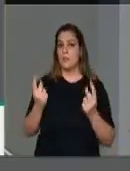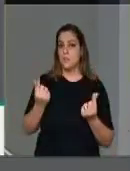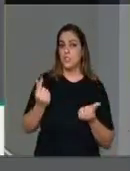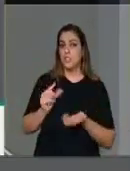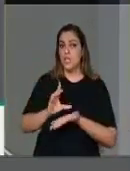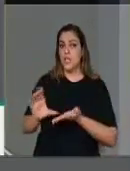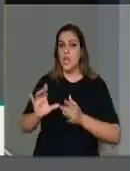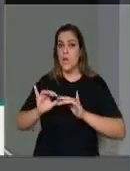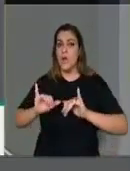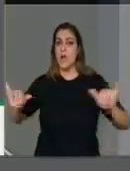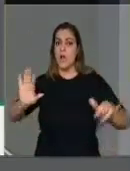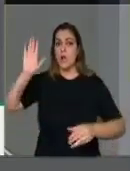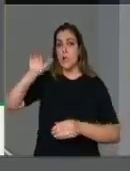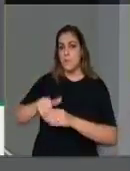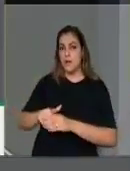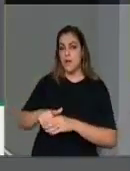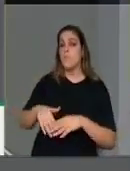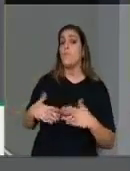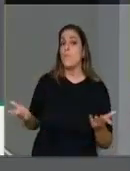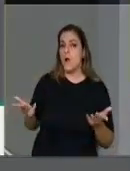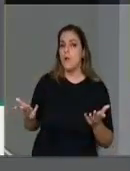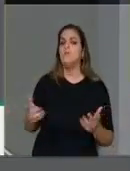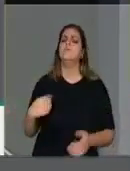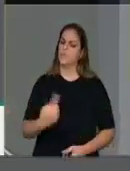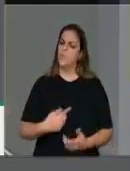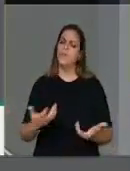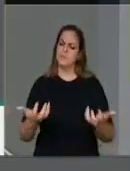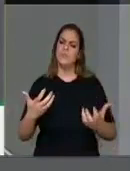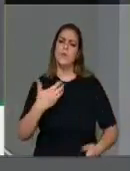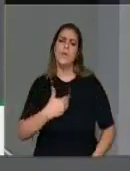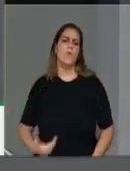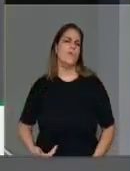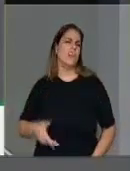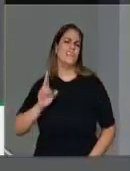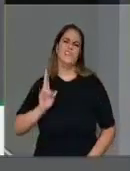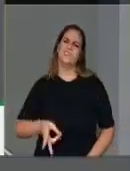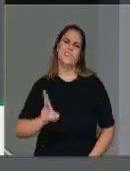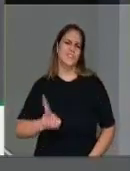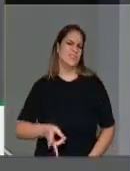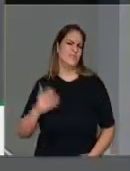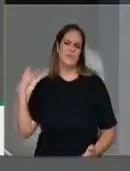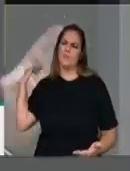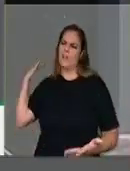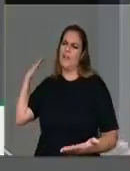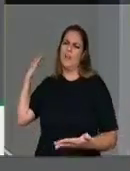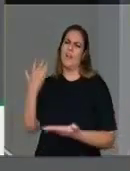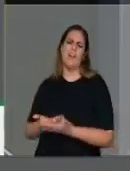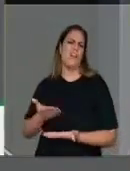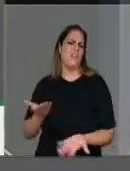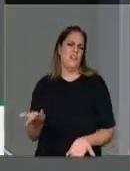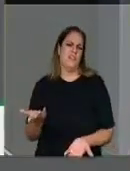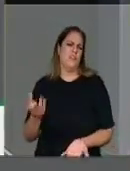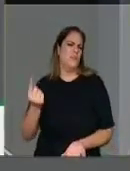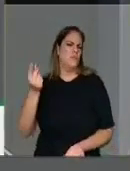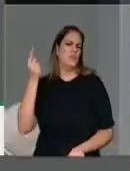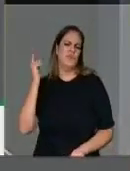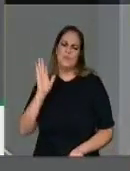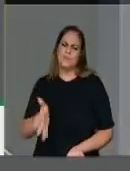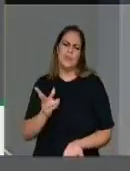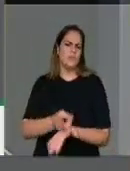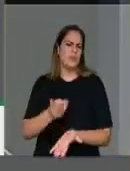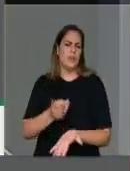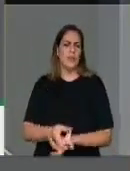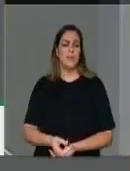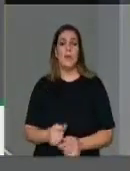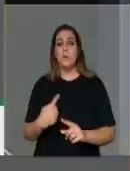Nós, historicamente, sempre defendemos o financiamento público de campanha. A gente acha que o pior dos cenários é o